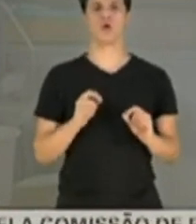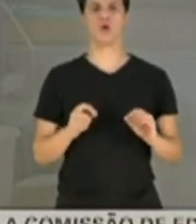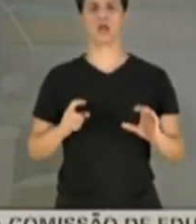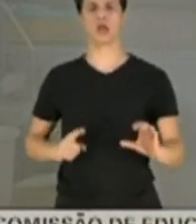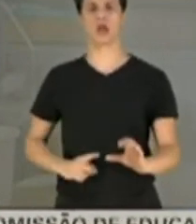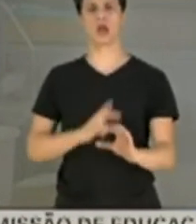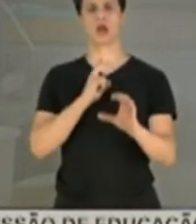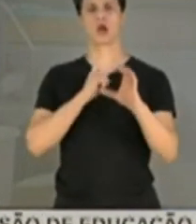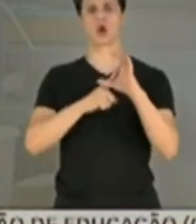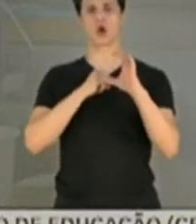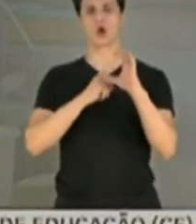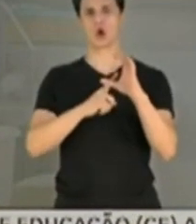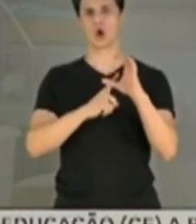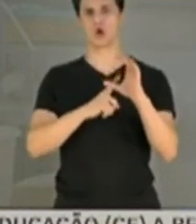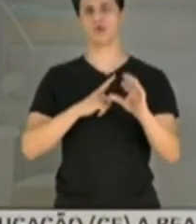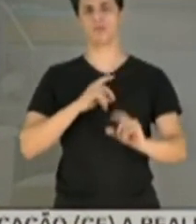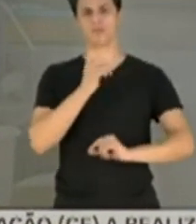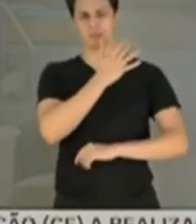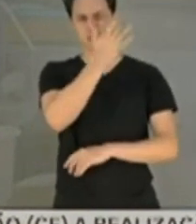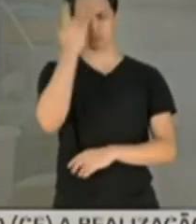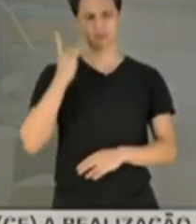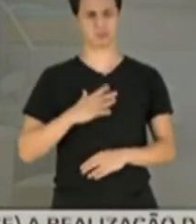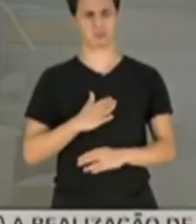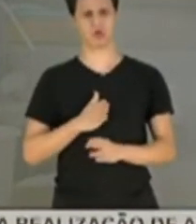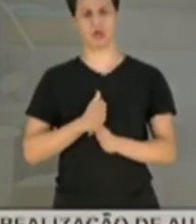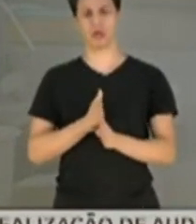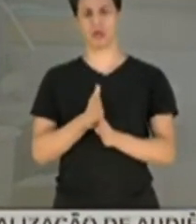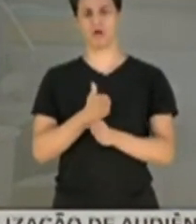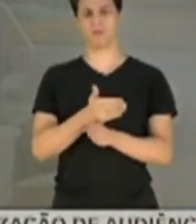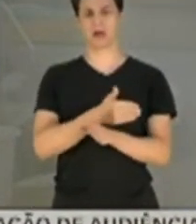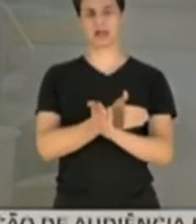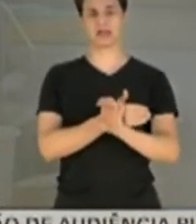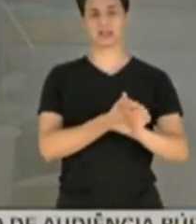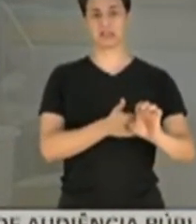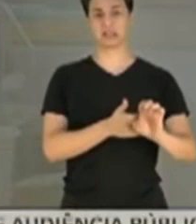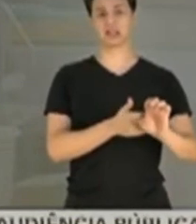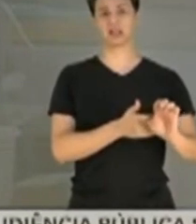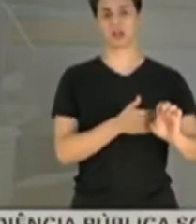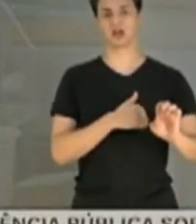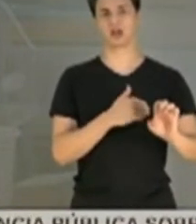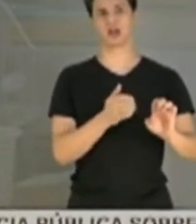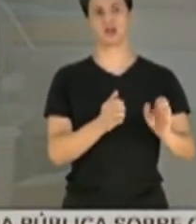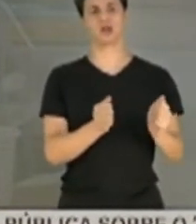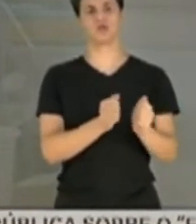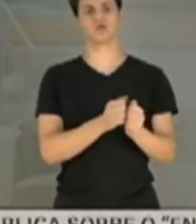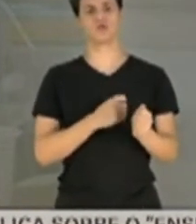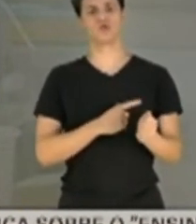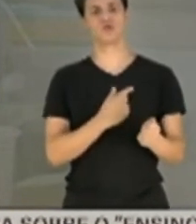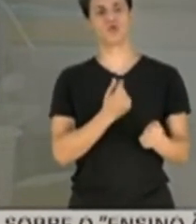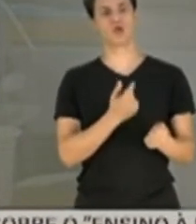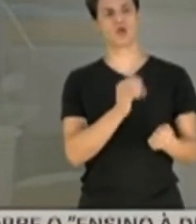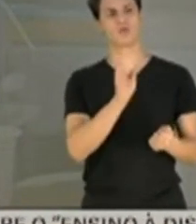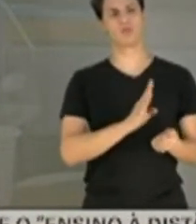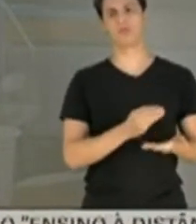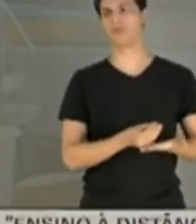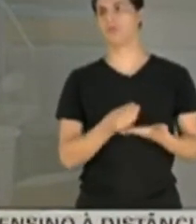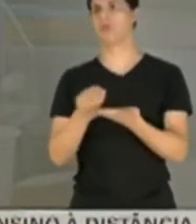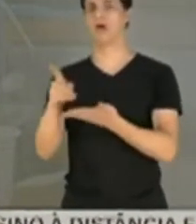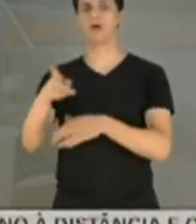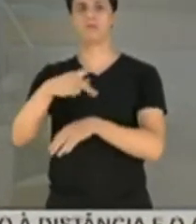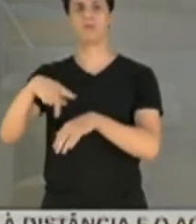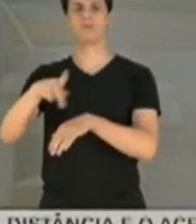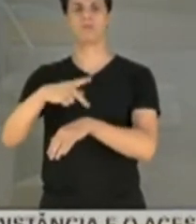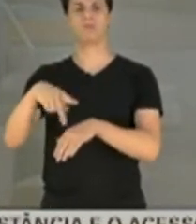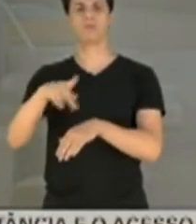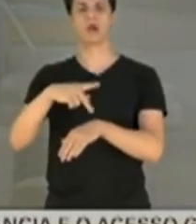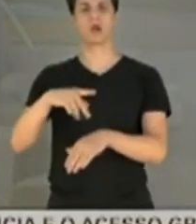num alinhamento de esquerda que tirou do brasileiro para colocar em Cuba, tirou do brasileiro para